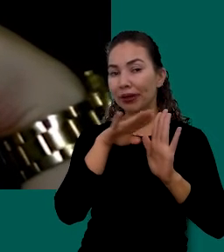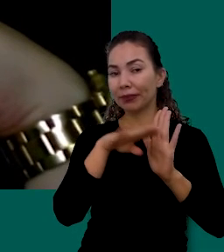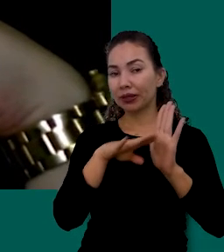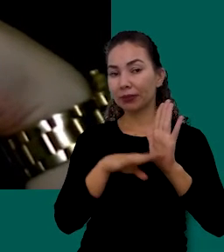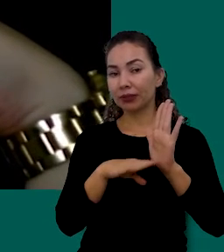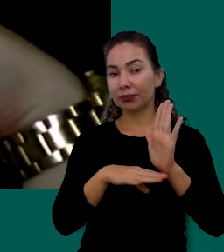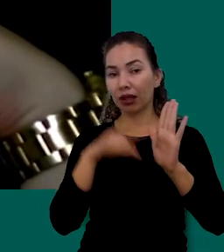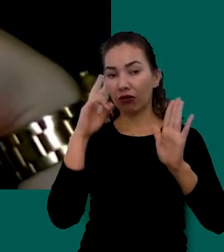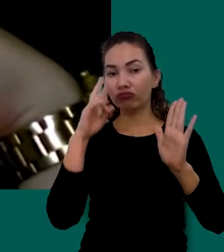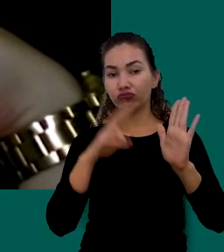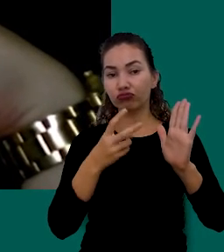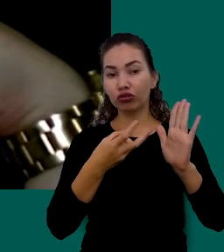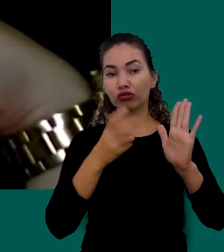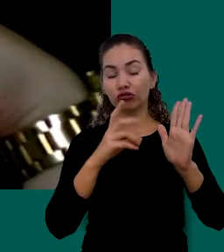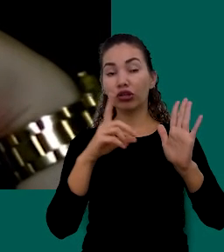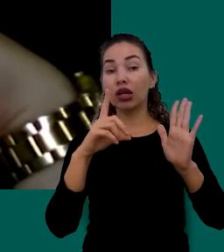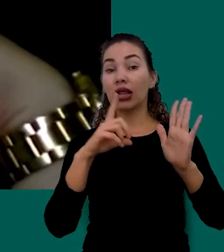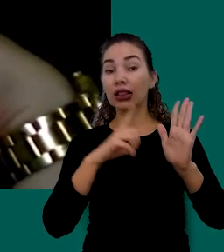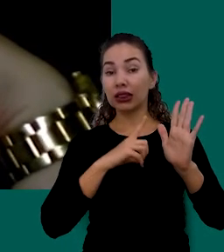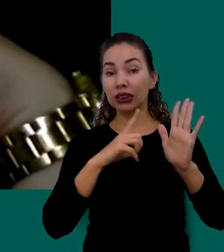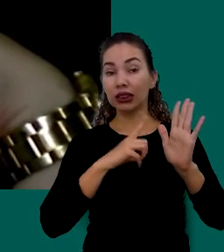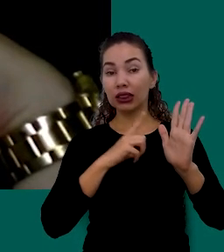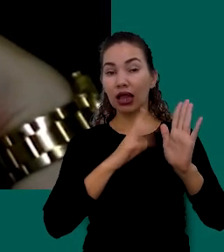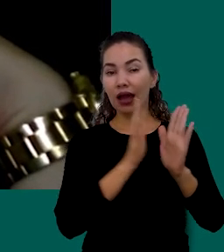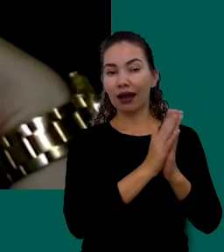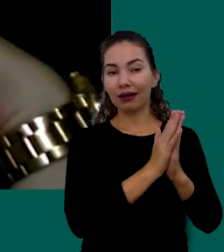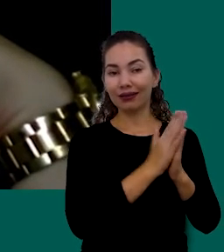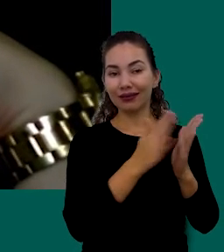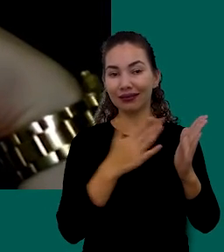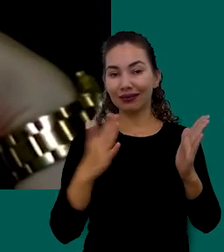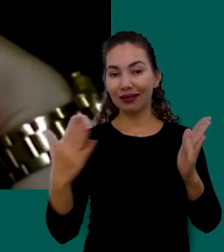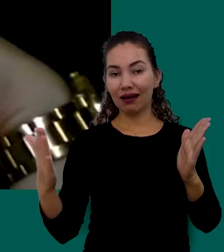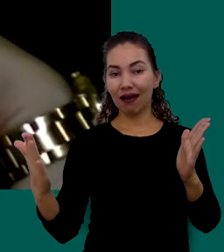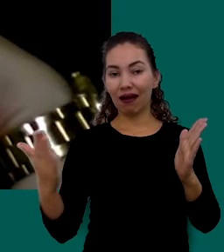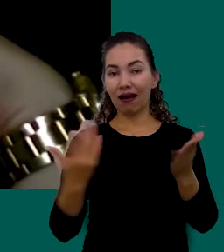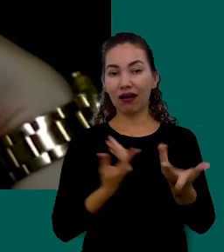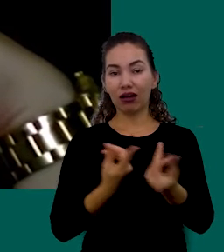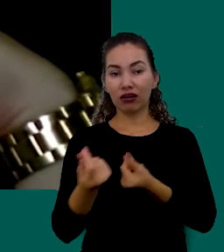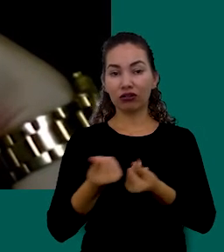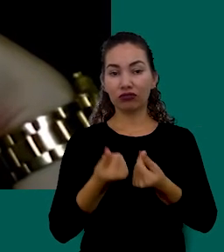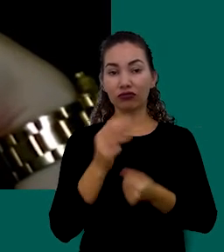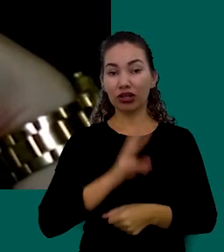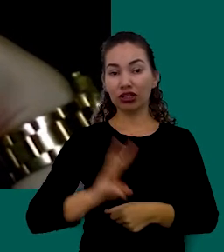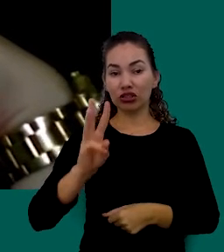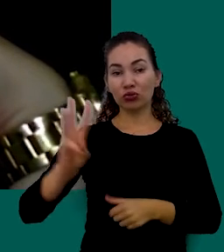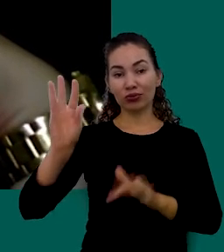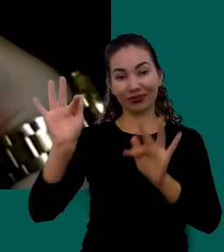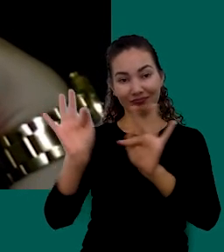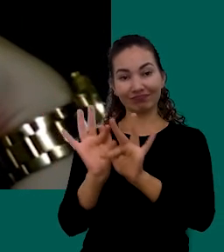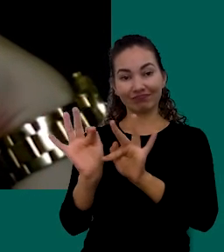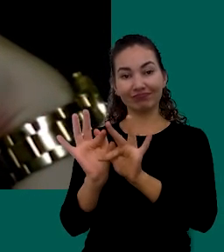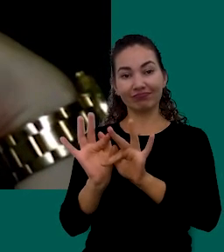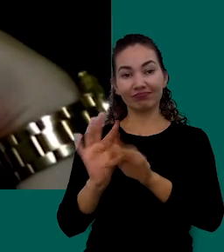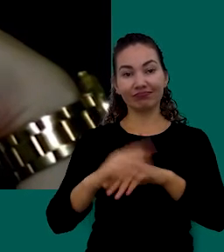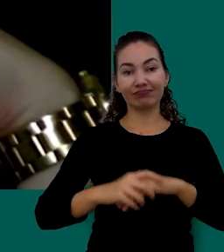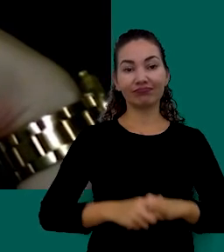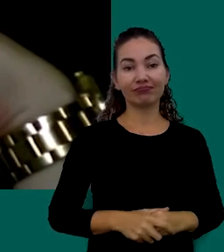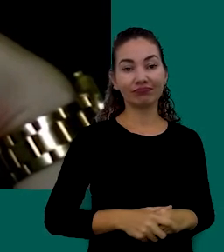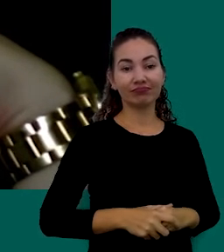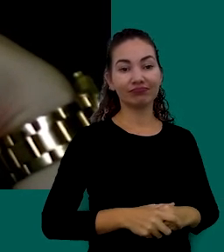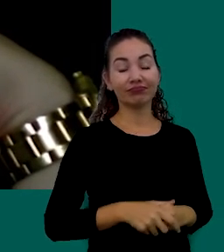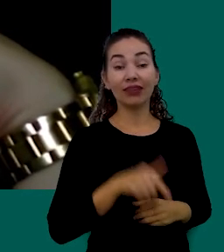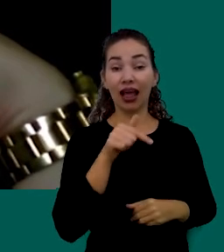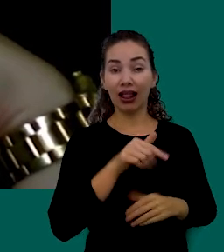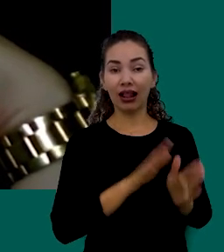Eles Estão Disponíveis Na Cartilha Financeira No Site Da Feval Lá Na